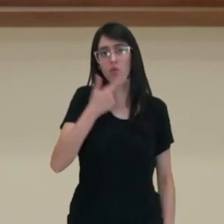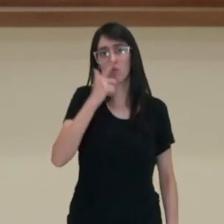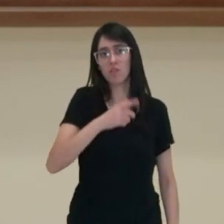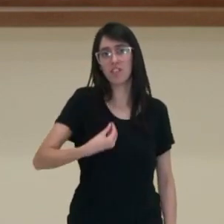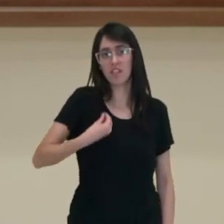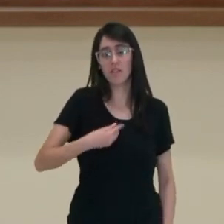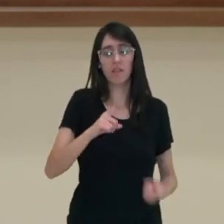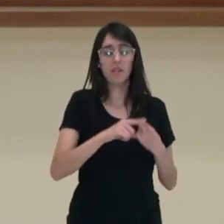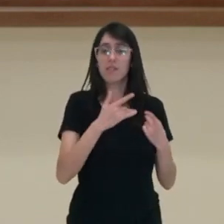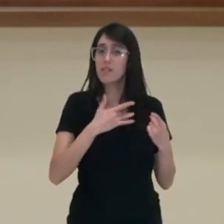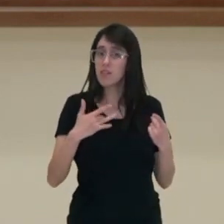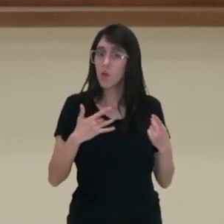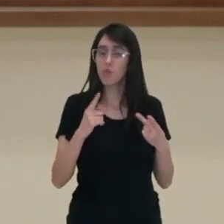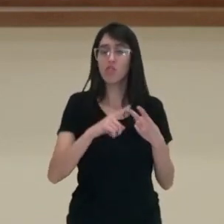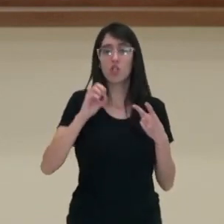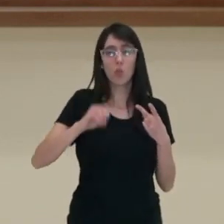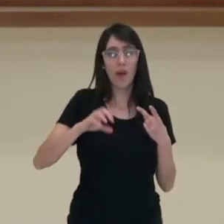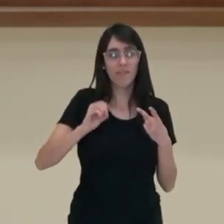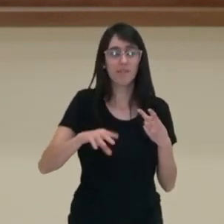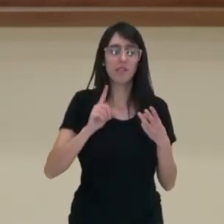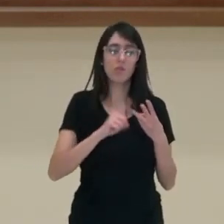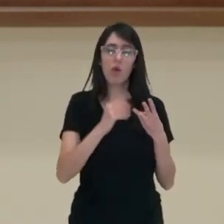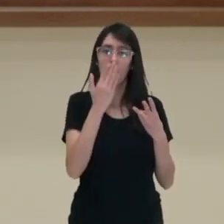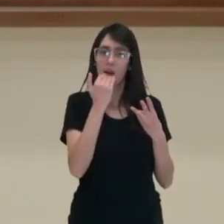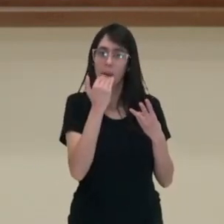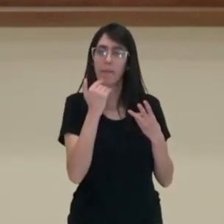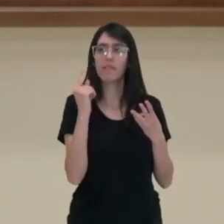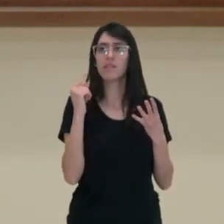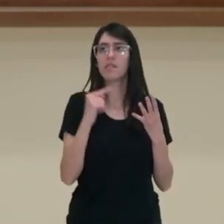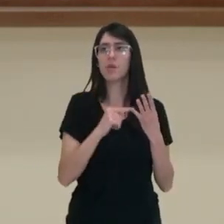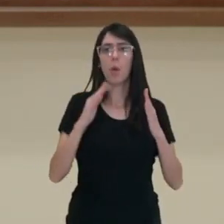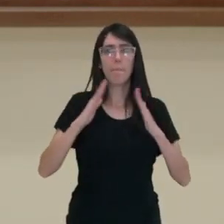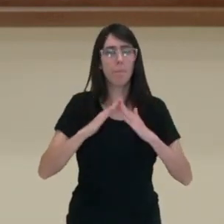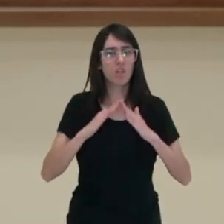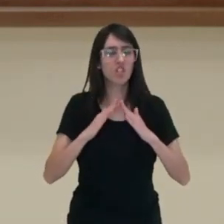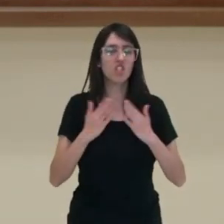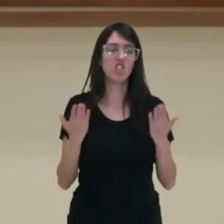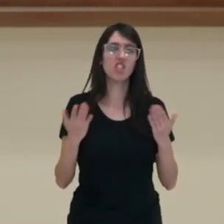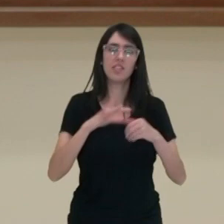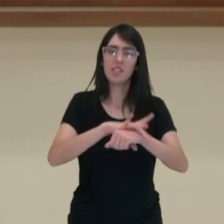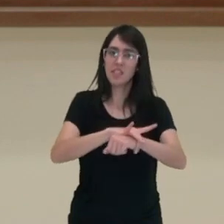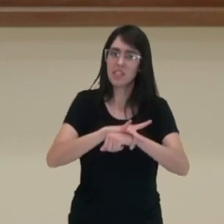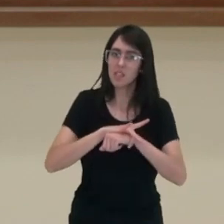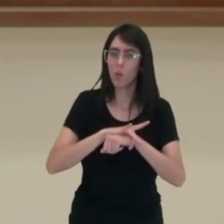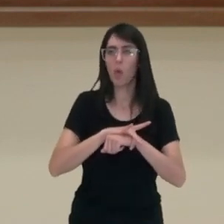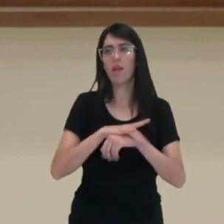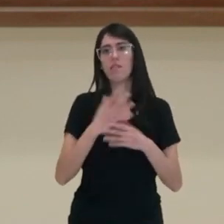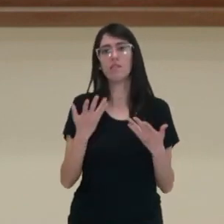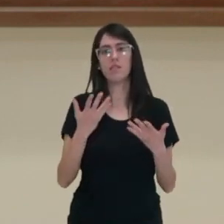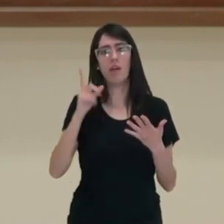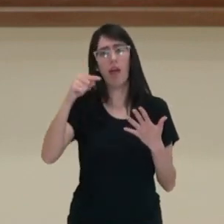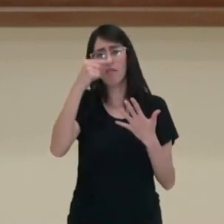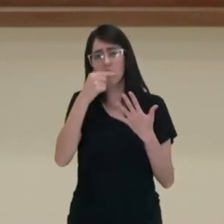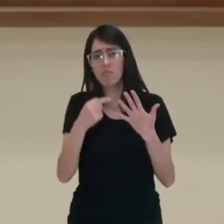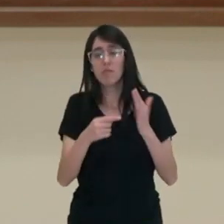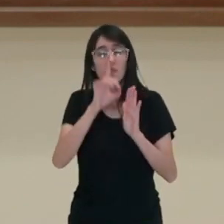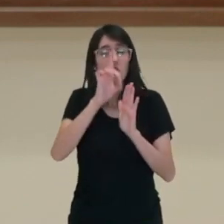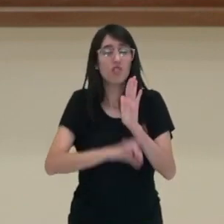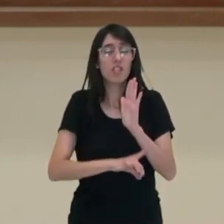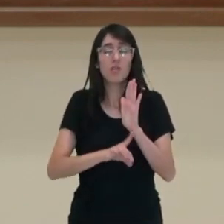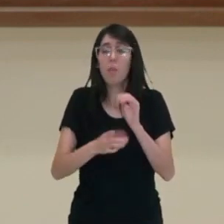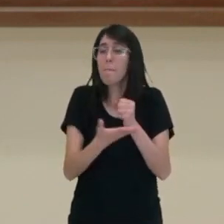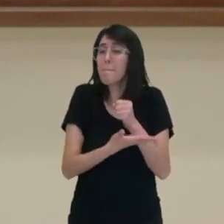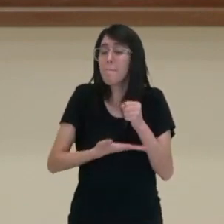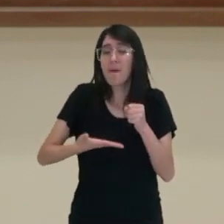Saúde, educação, alimentação, moradia, segurança. Então direitos sociais